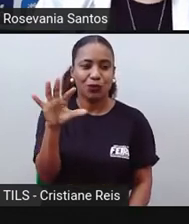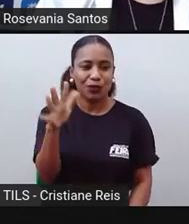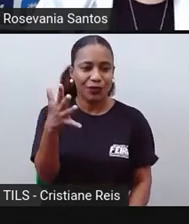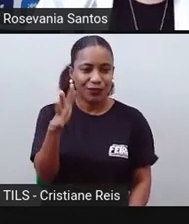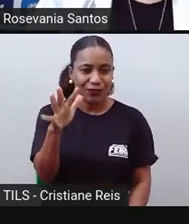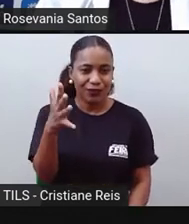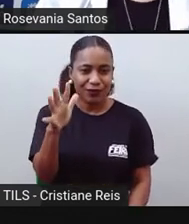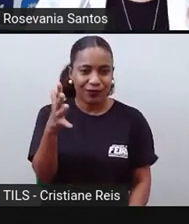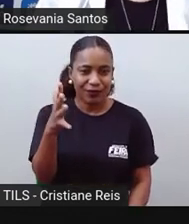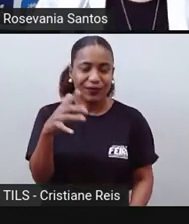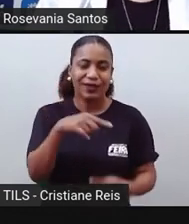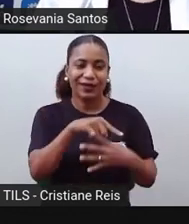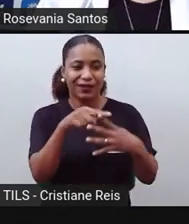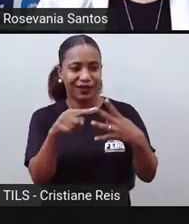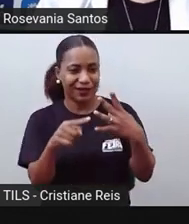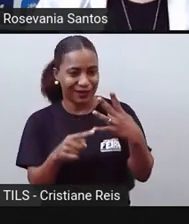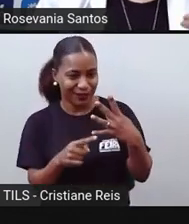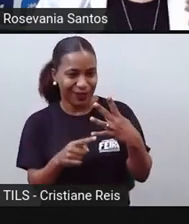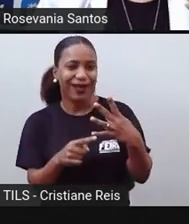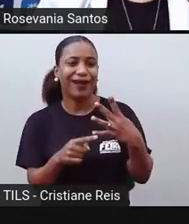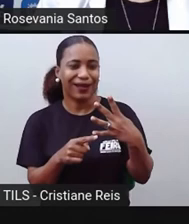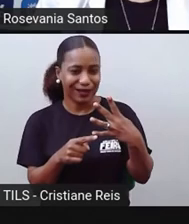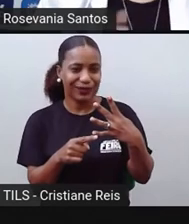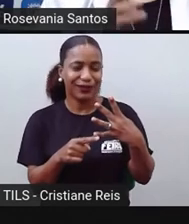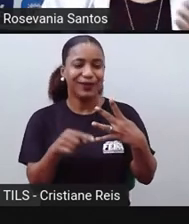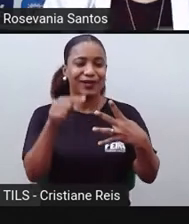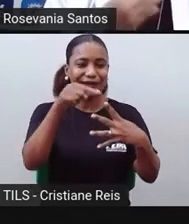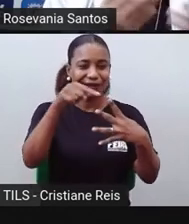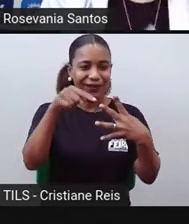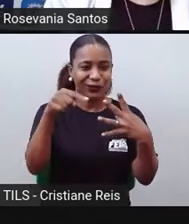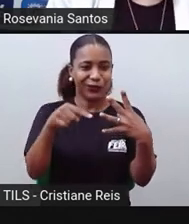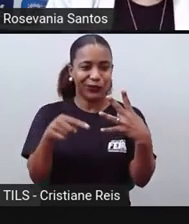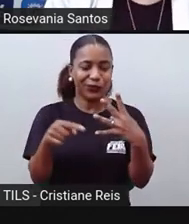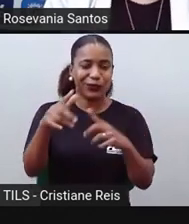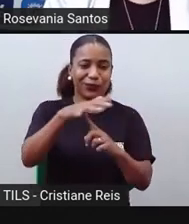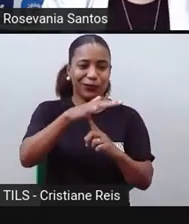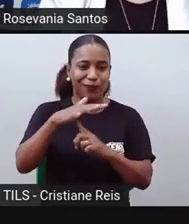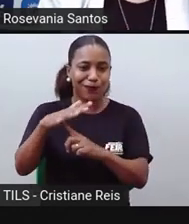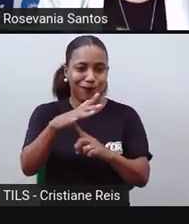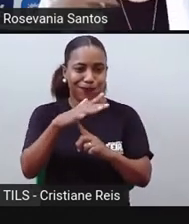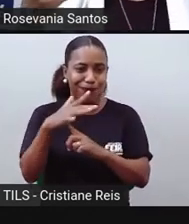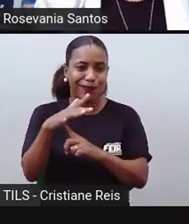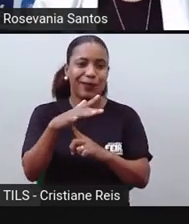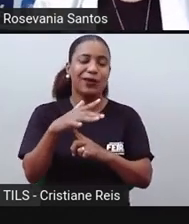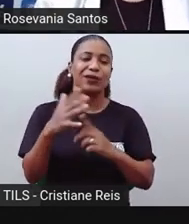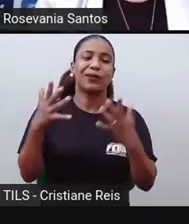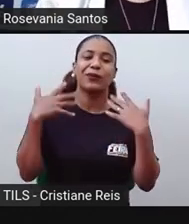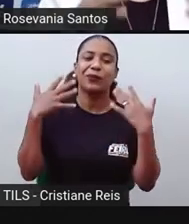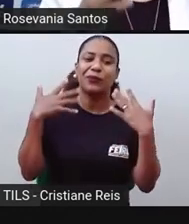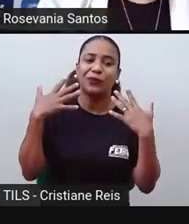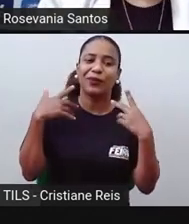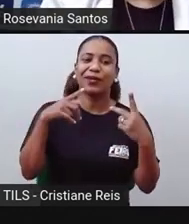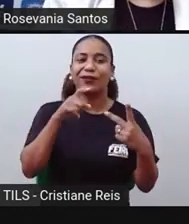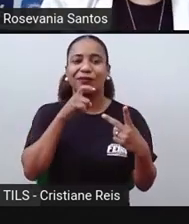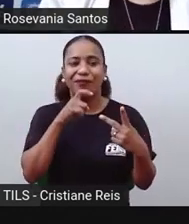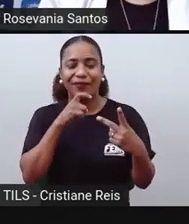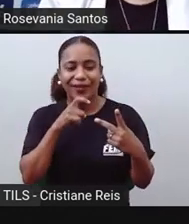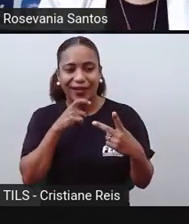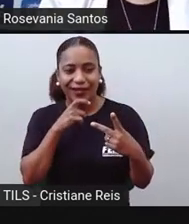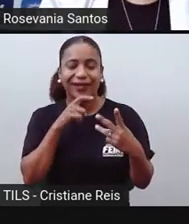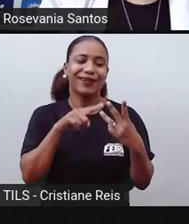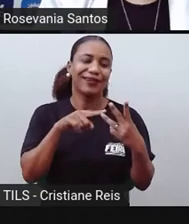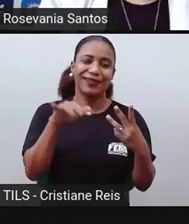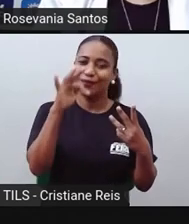temperado? As quatro estações definidas, você, quando chegar no verão, vem todas as características do verão, quando chegar no inverno, todas as